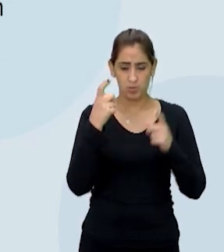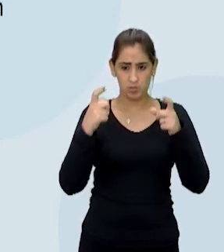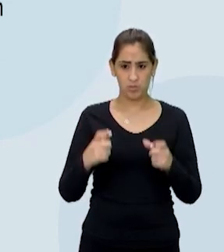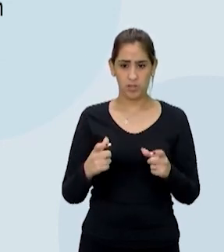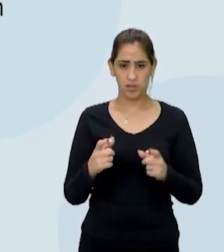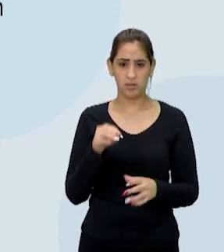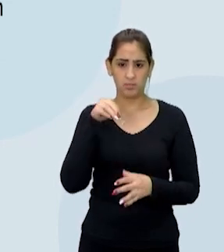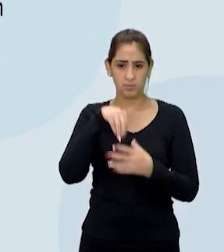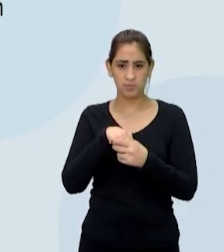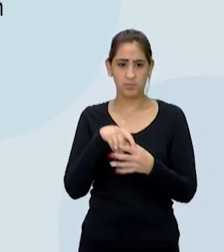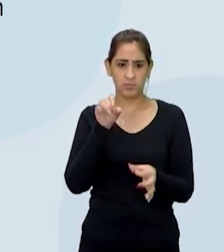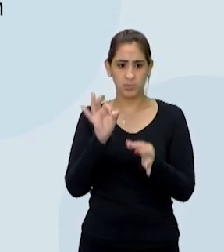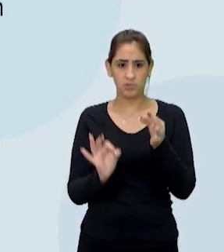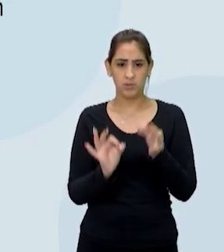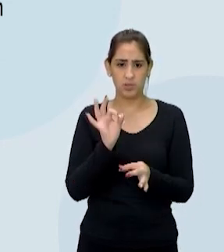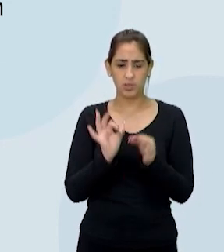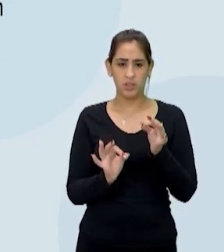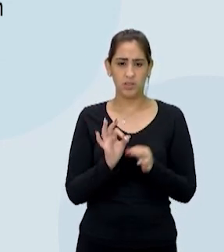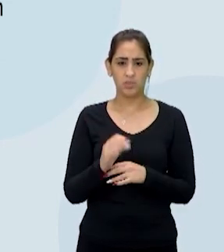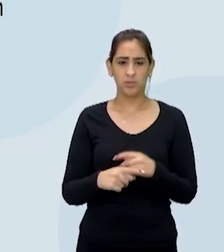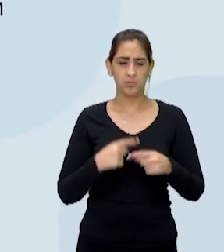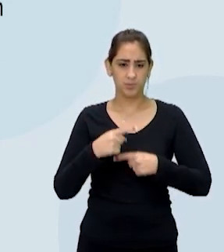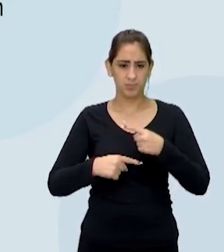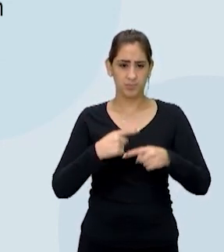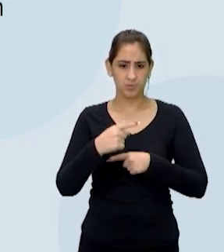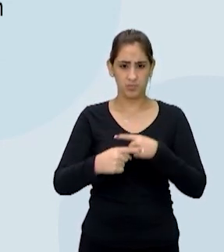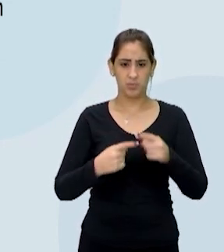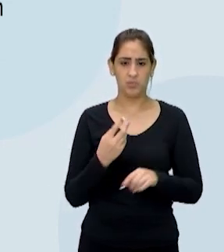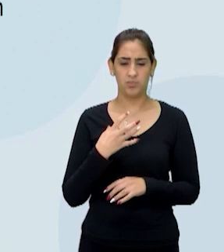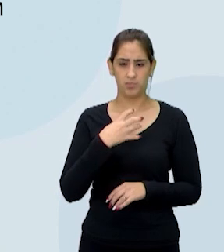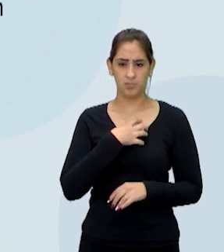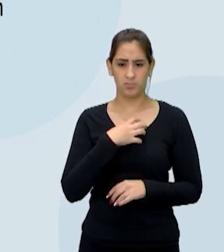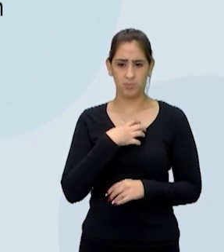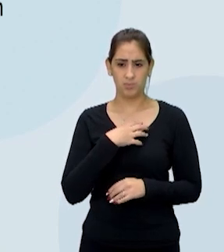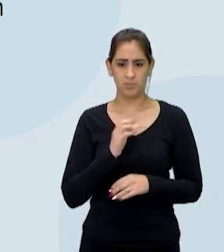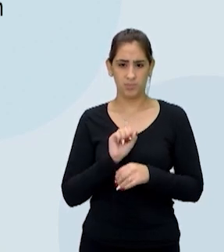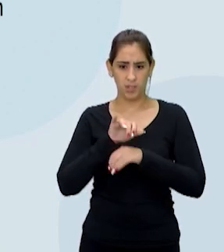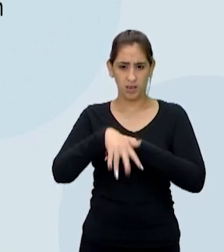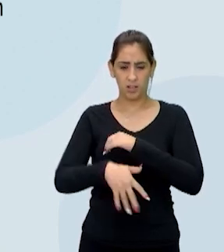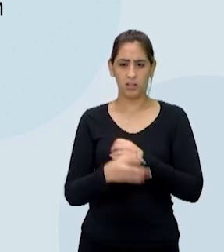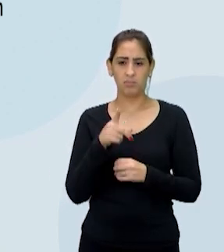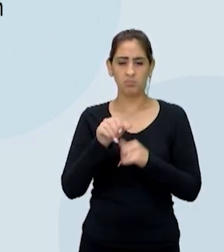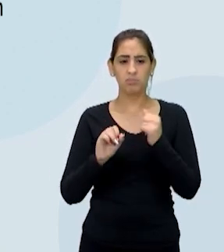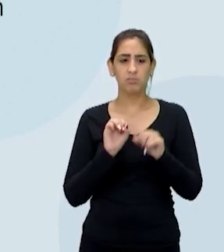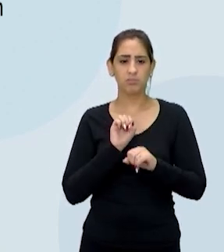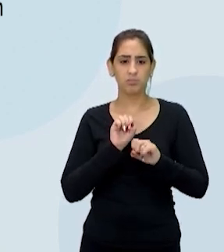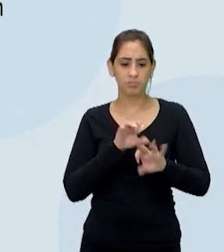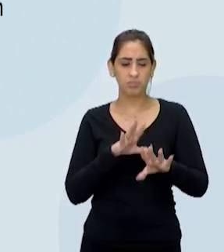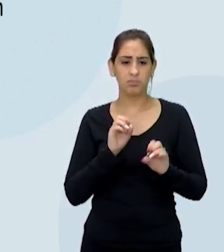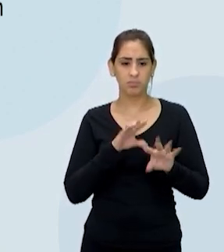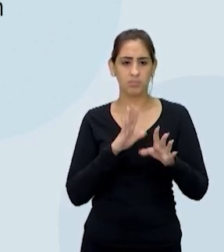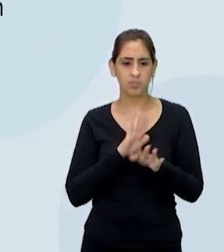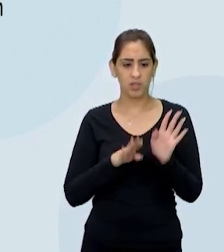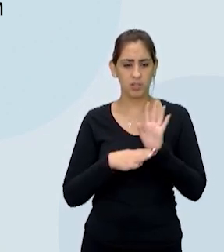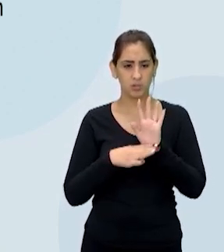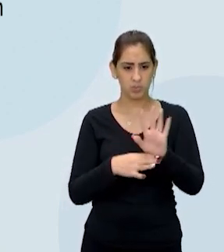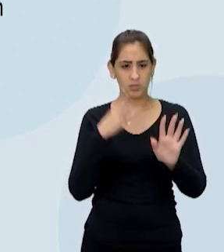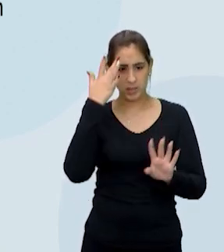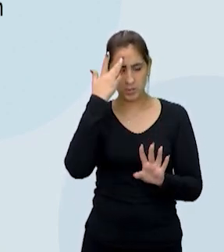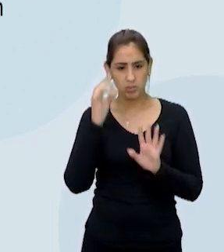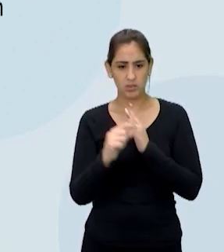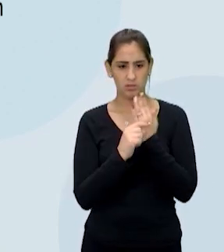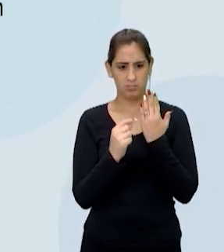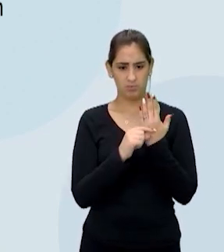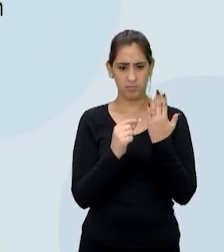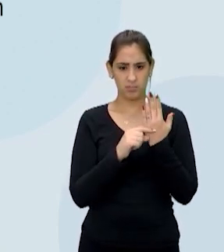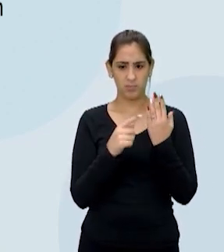de recuperação judicial, então são duas livrarias, tá? Gerando o efeito cascata que afeta os editores, há uma série de livrarias